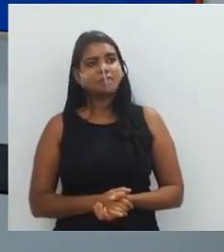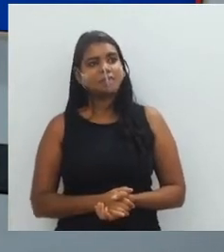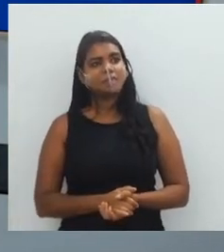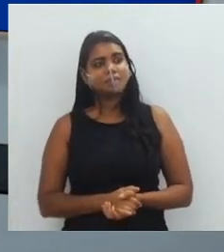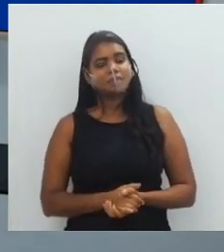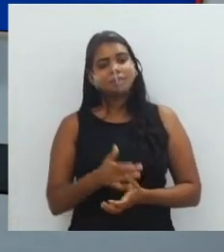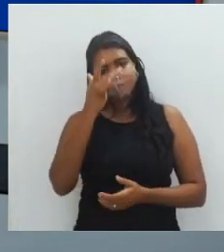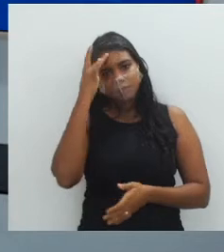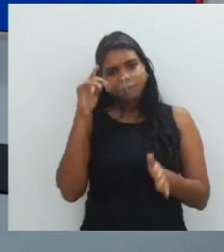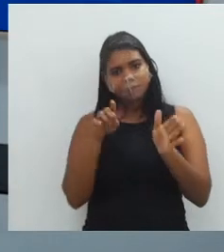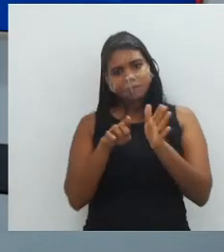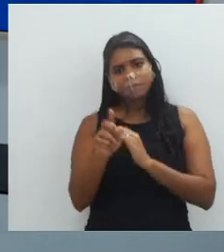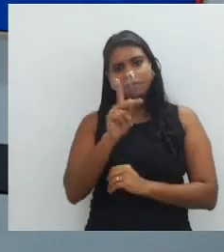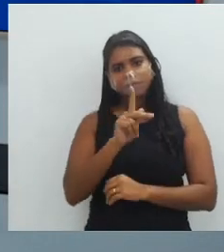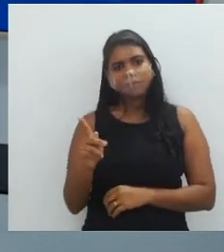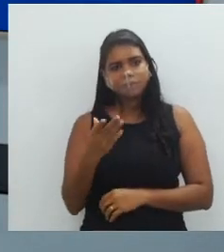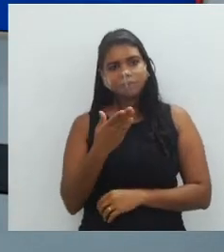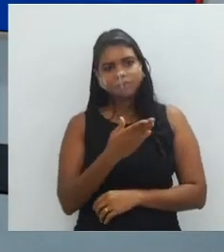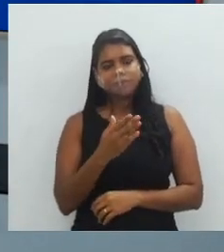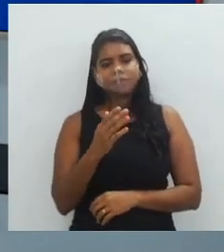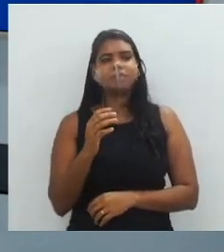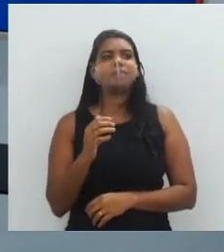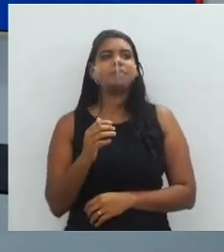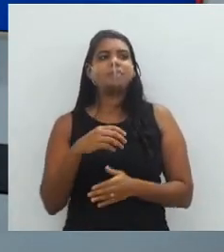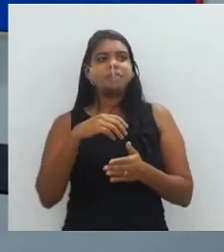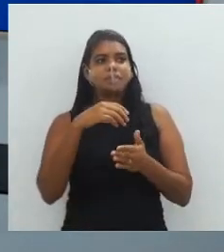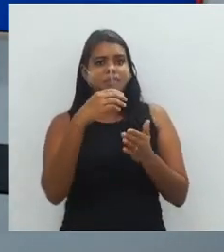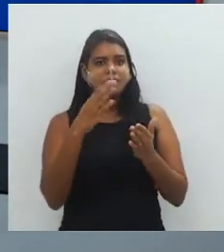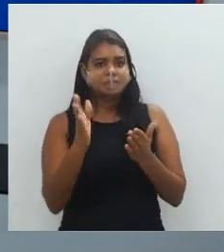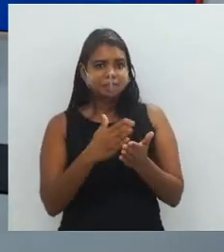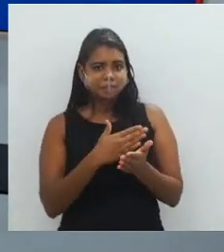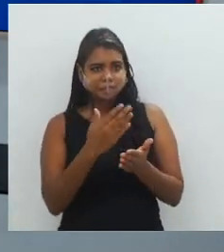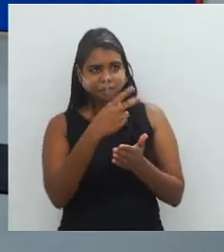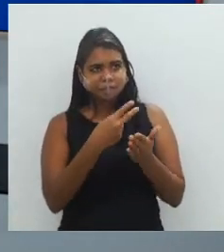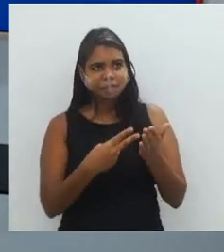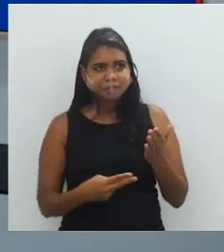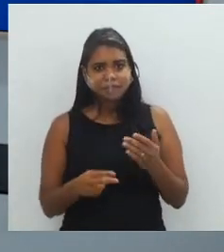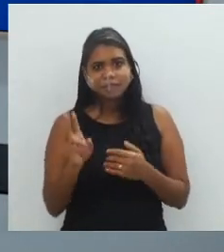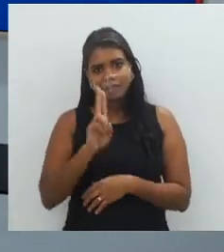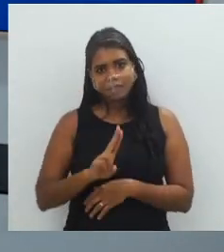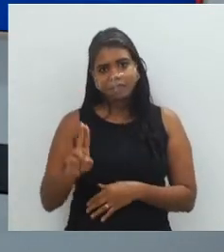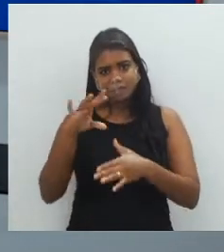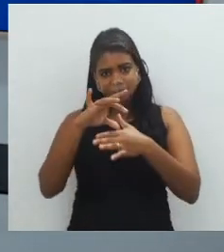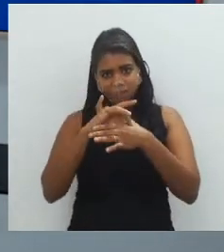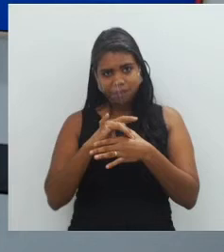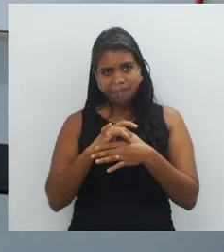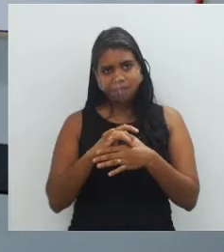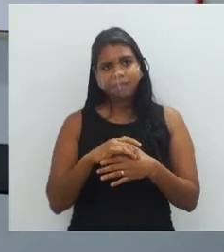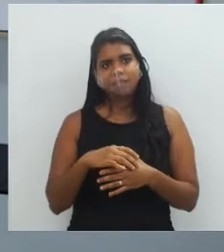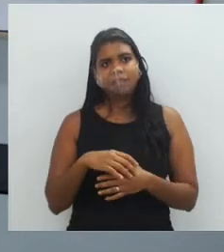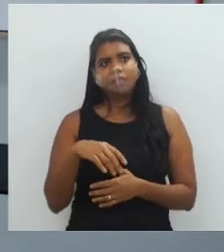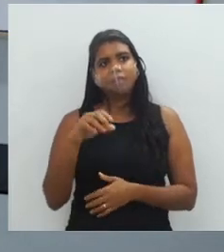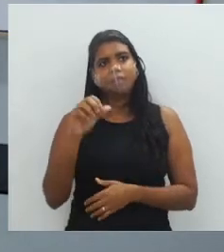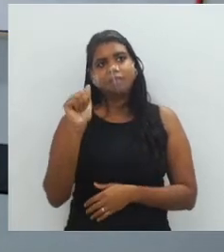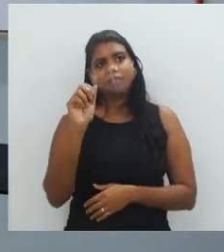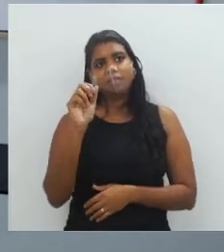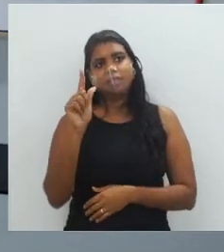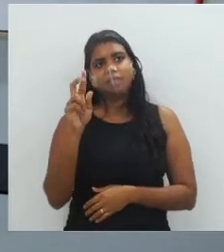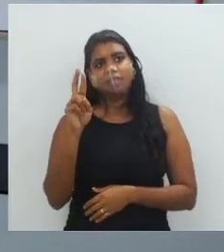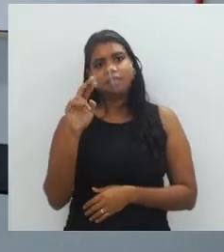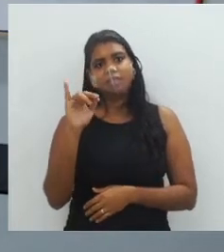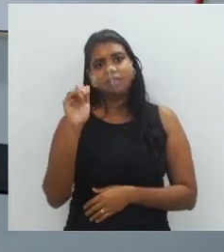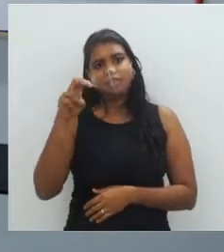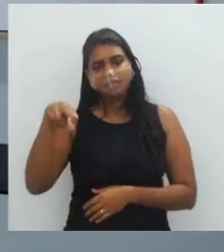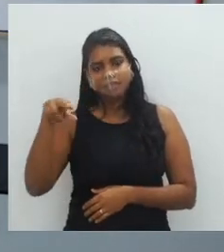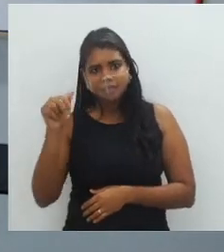Alguém perguntou se na obra da Adriana Varejão é utilizado carne. É isso mesmo, carne. Deixa eu voltar aqui a imagem. Coloca a imagem na